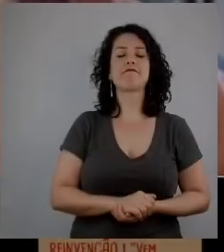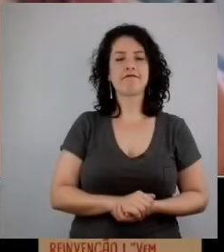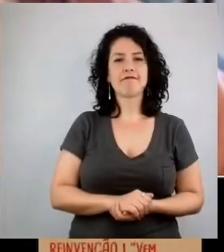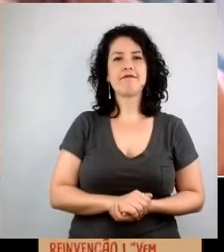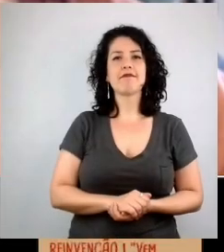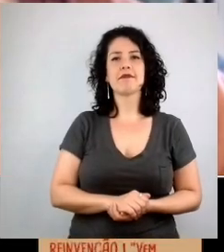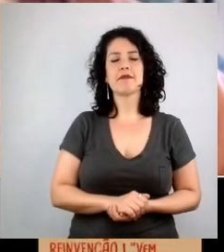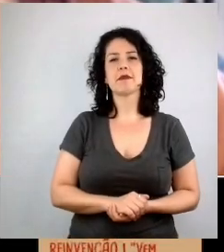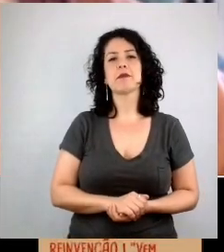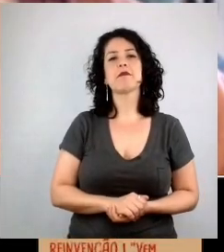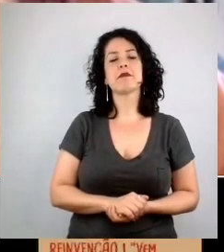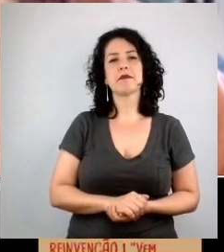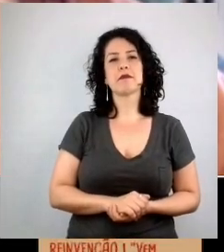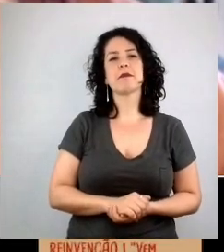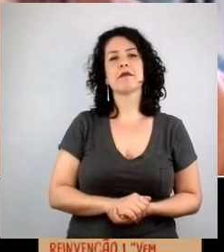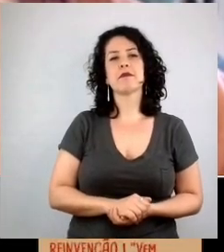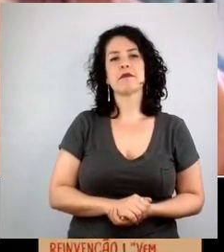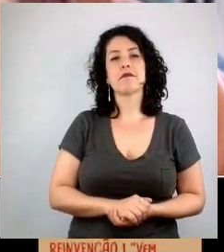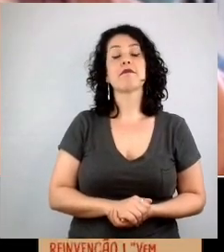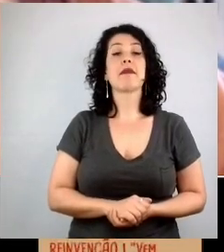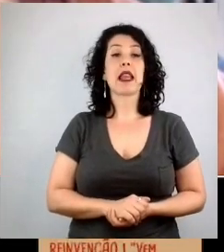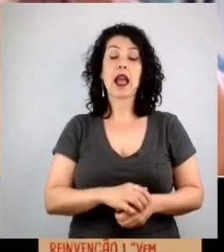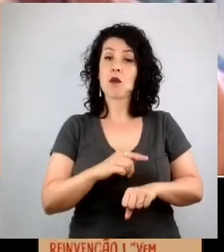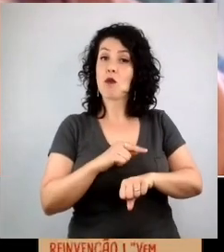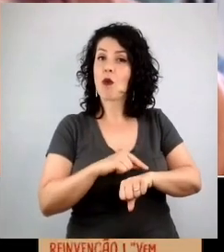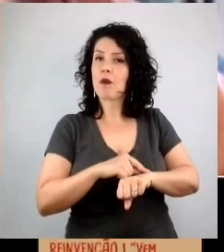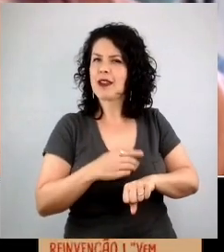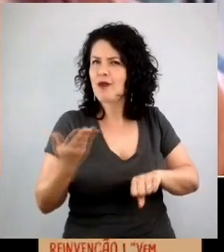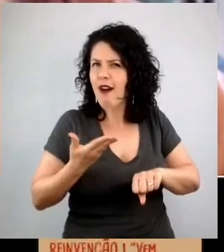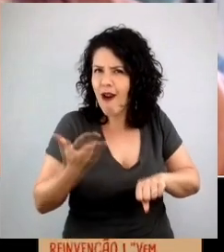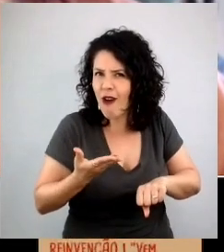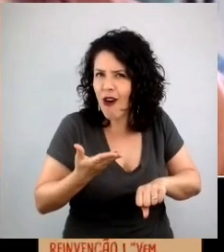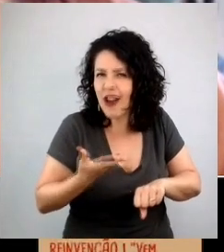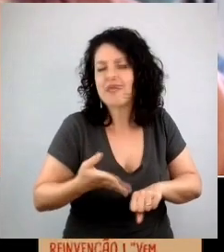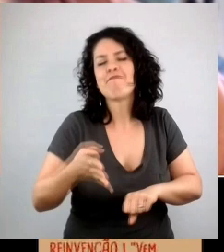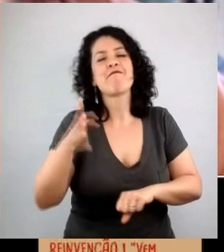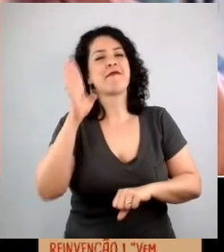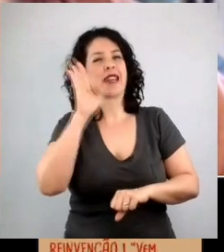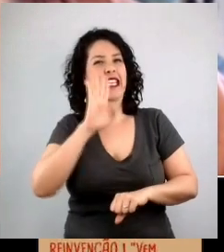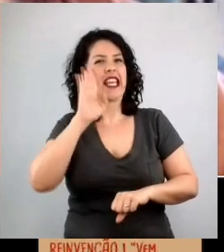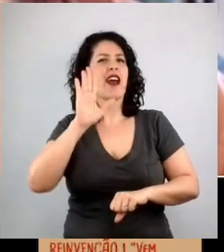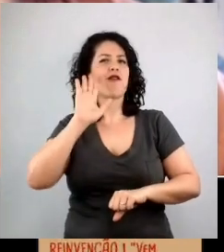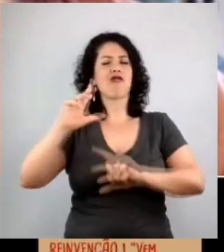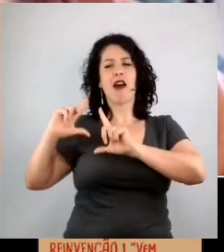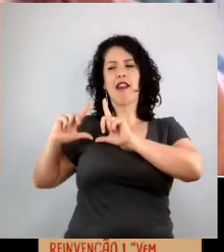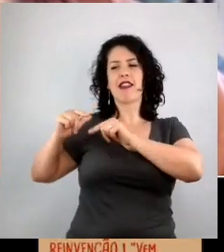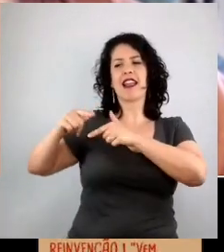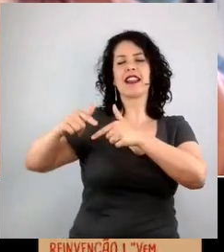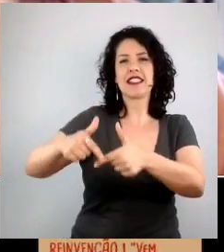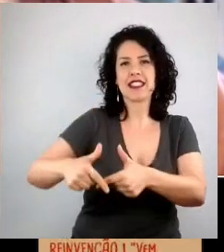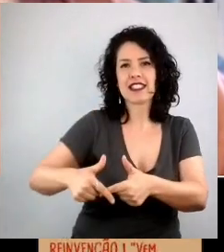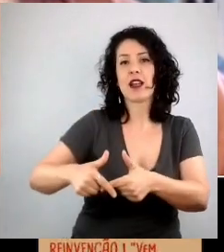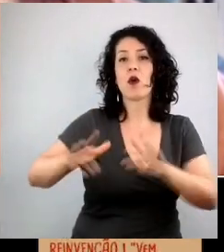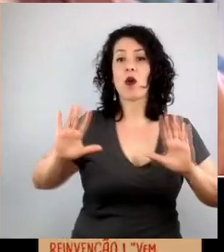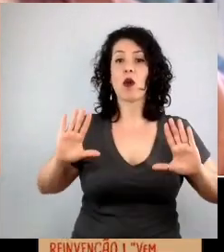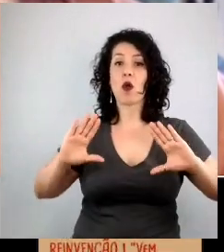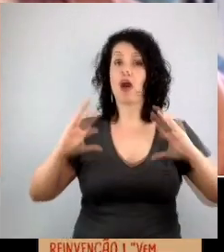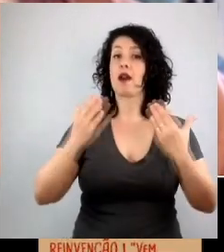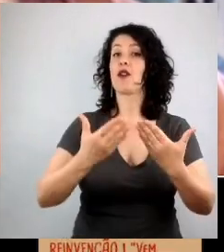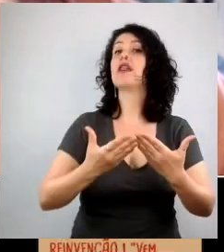Agora, vamos para um momento muito legal, muito interessante, que já é uma tradição também da Conferência de Planejamento.